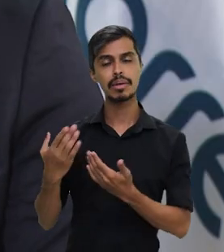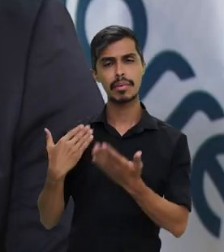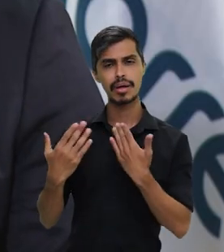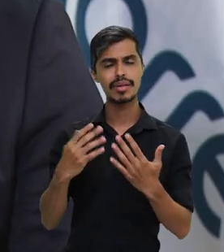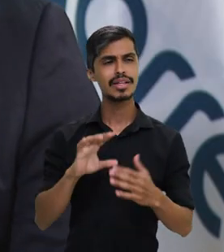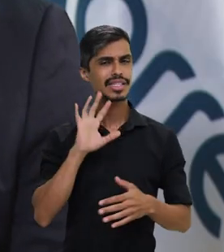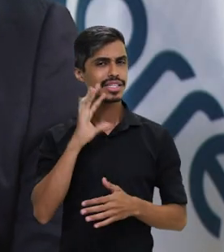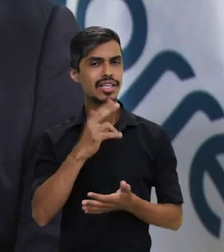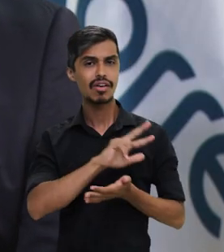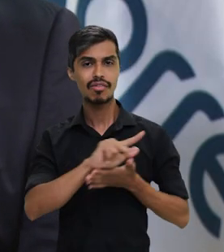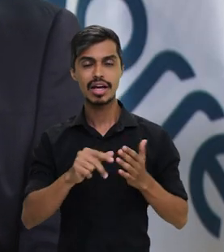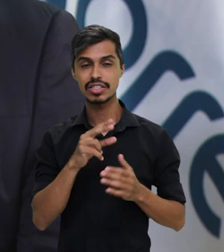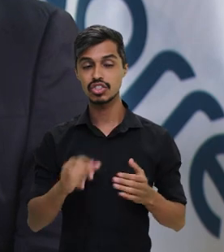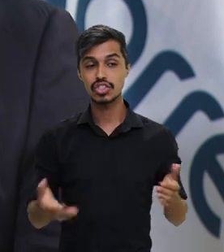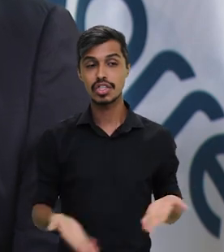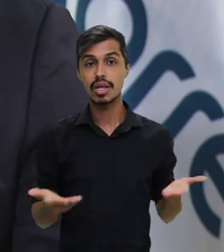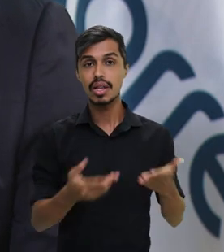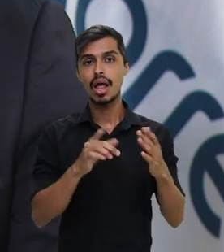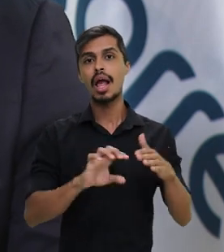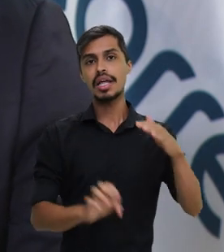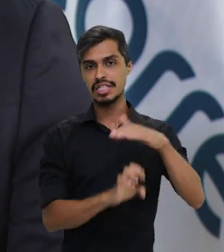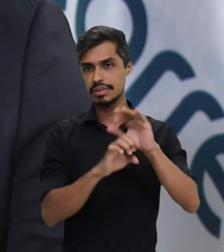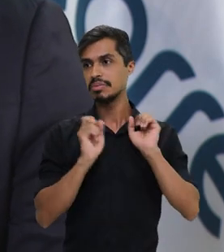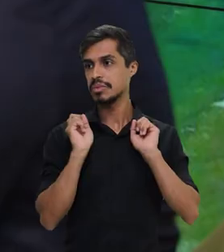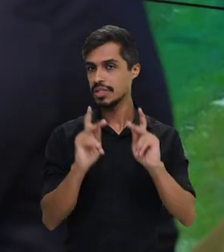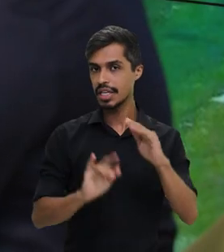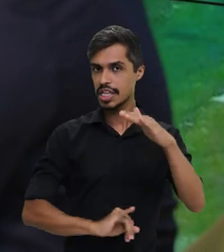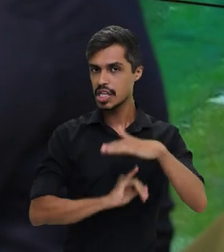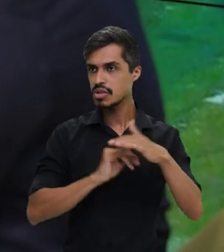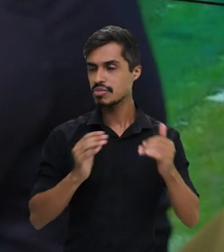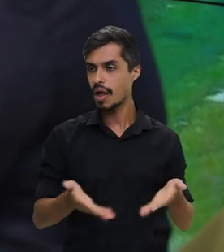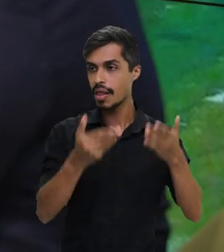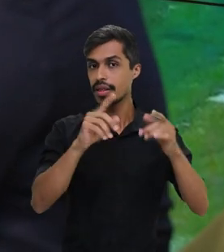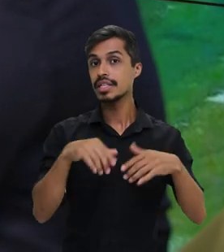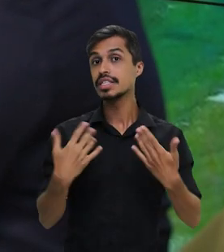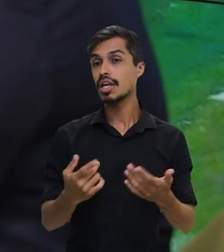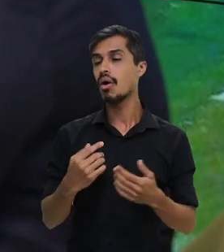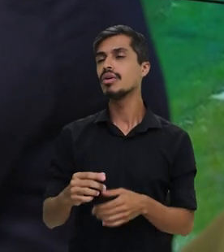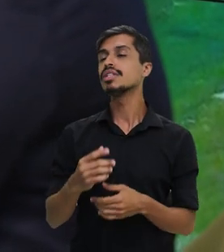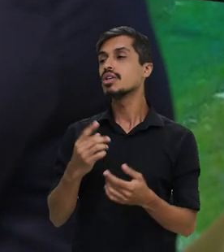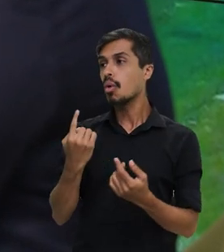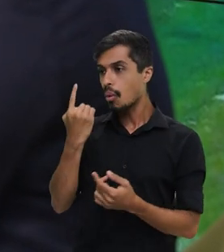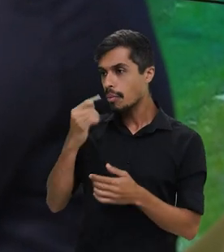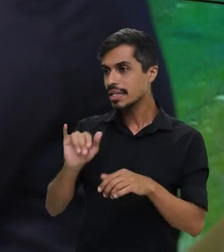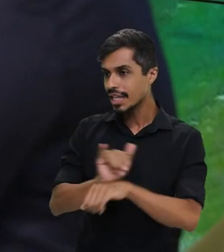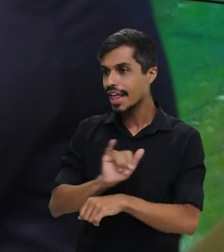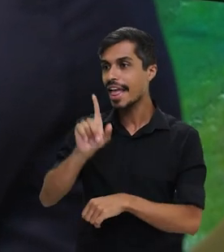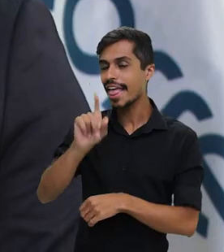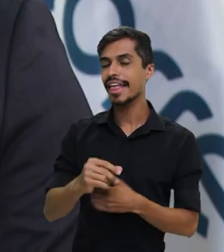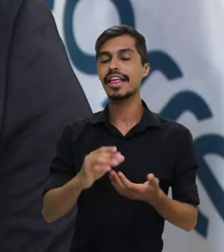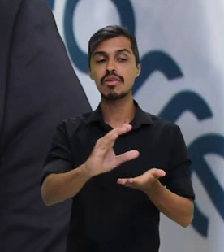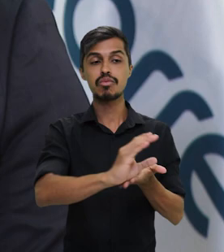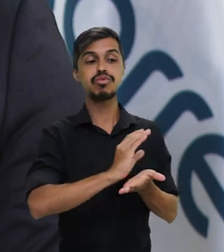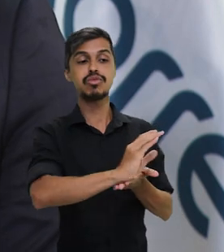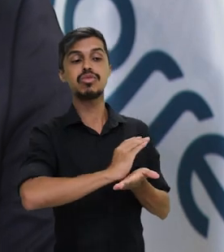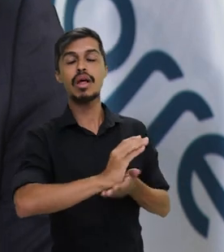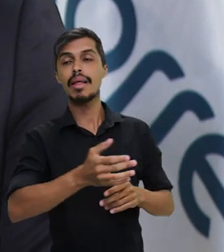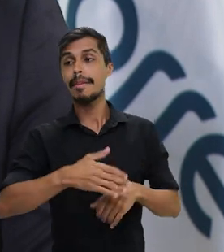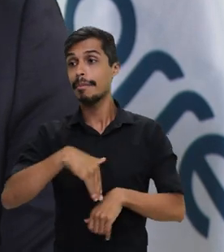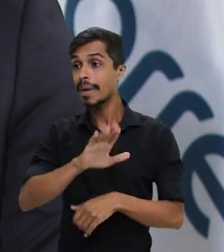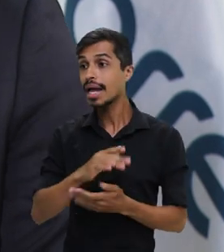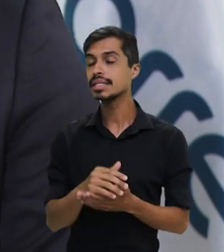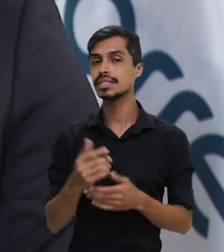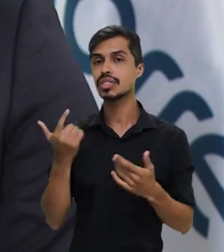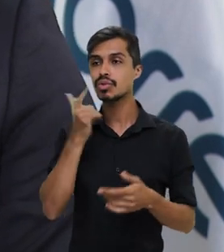de diversas medidas de fortalecimento da instituição, e uma delas é a ampliação de receitas para que se faça mais investimento em